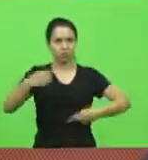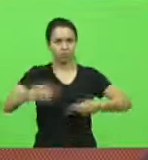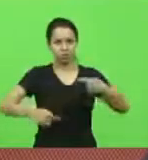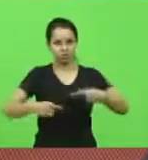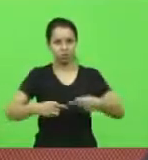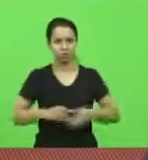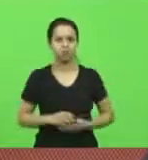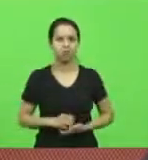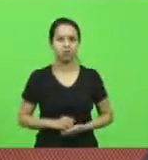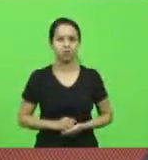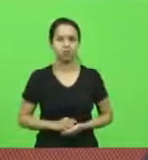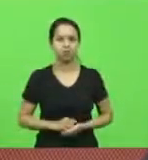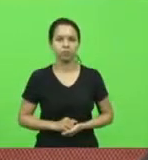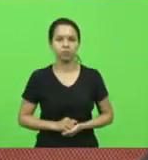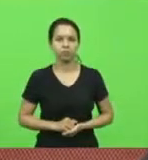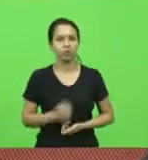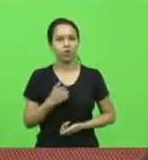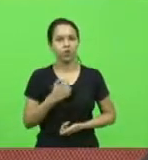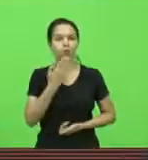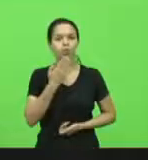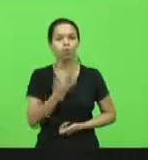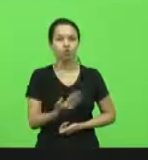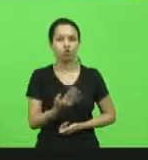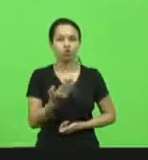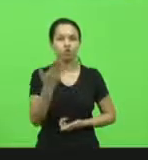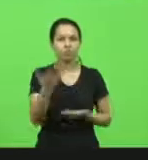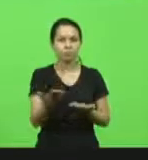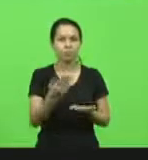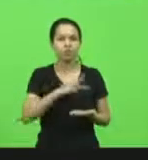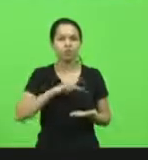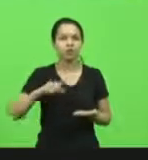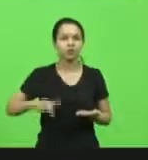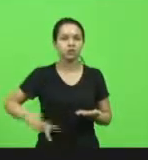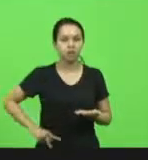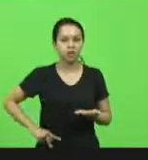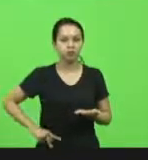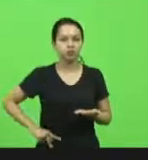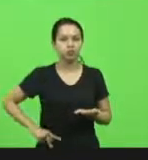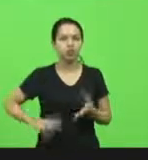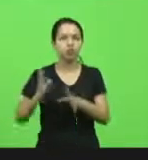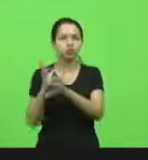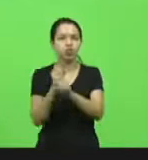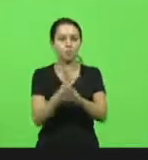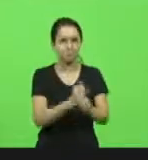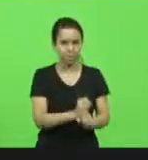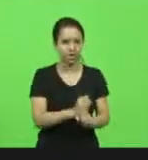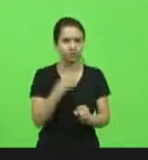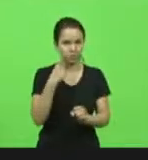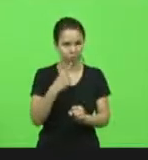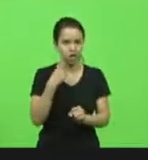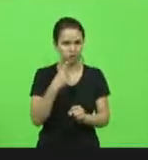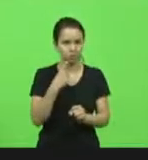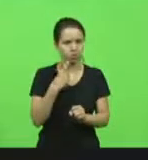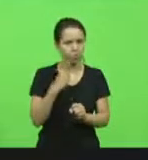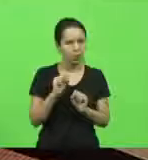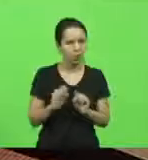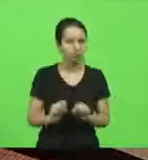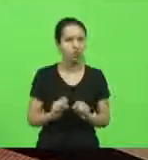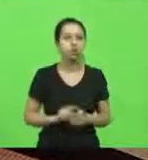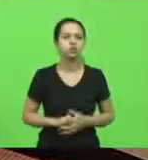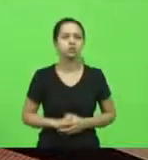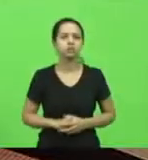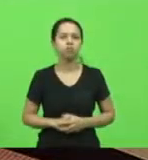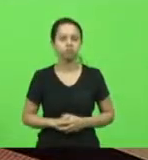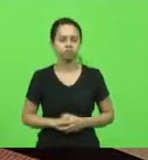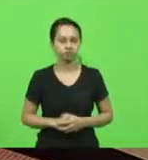Eu vou pedir para a Exª, presidente, fazer a contagem dos deputados. Peço assessoria